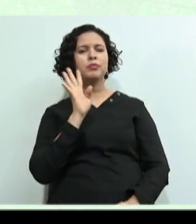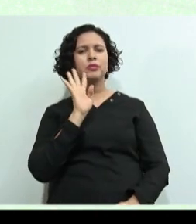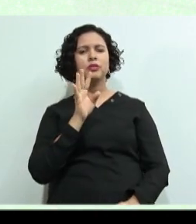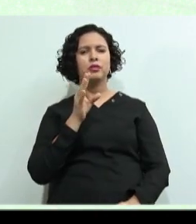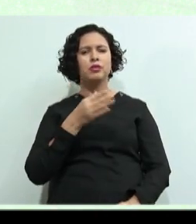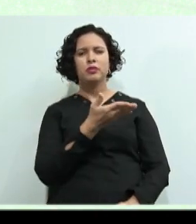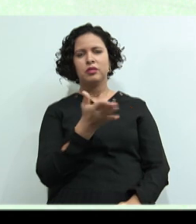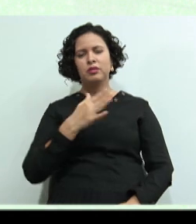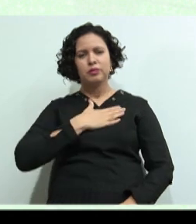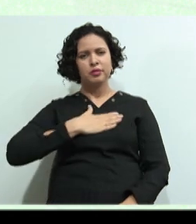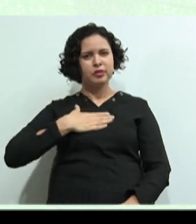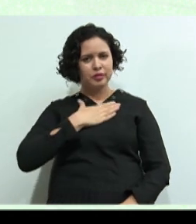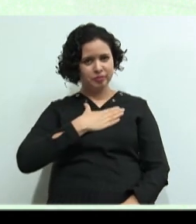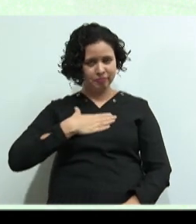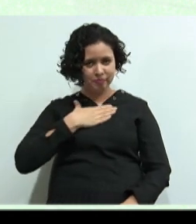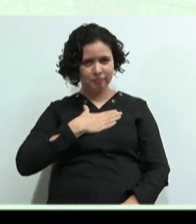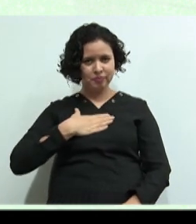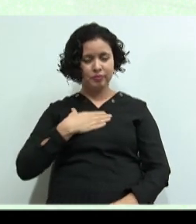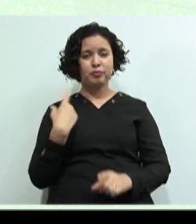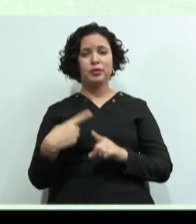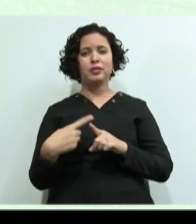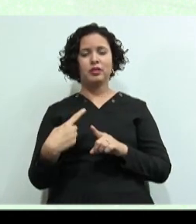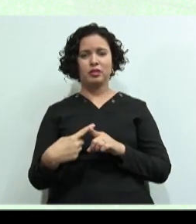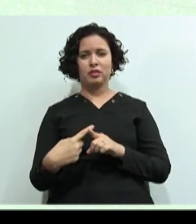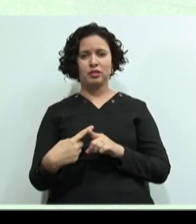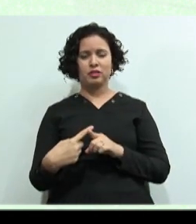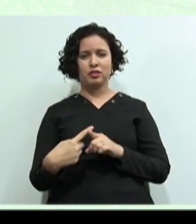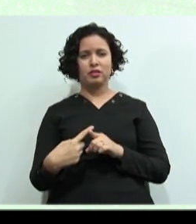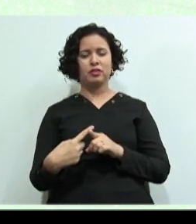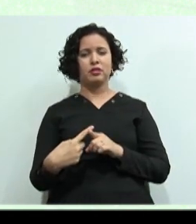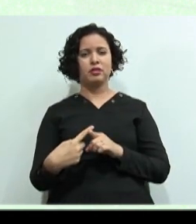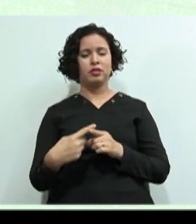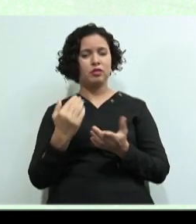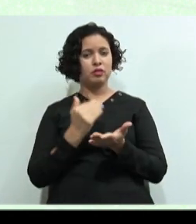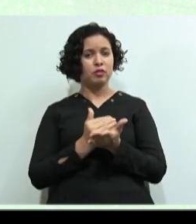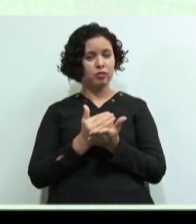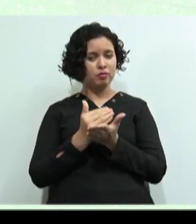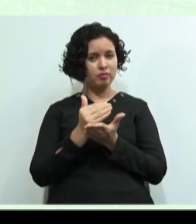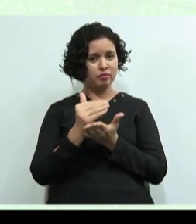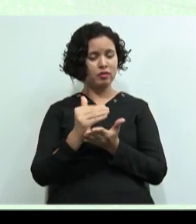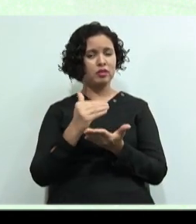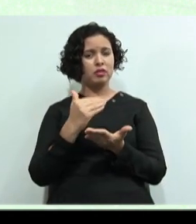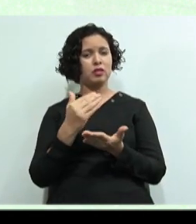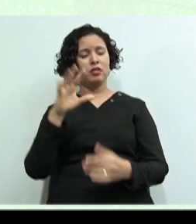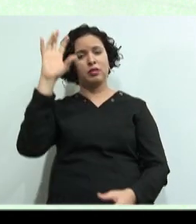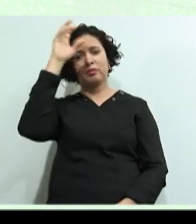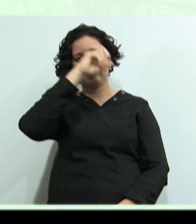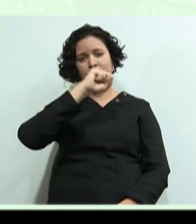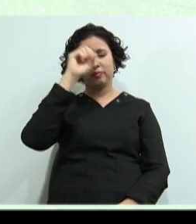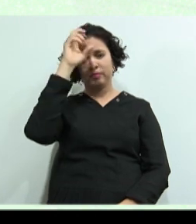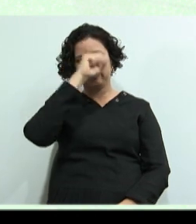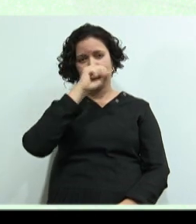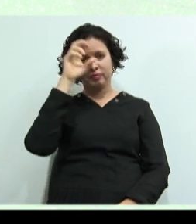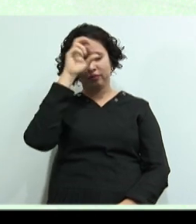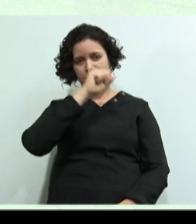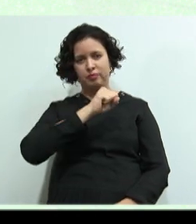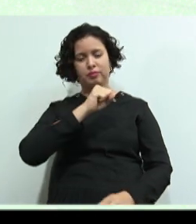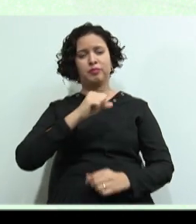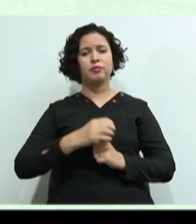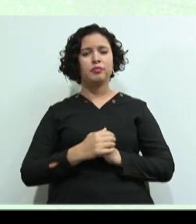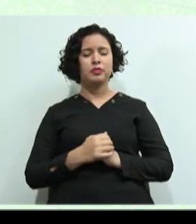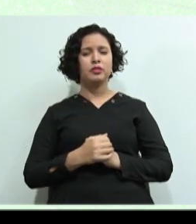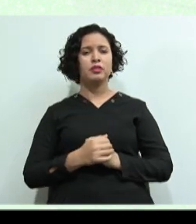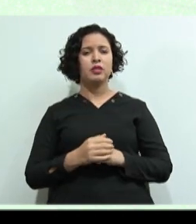vocês irão gostar Muito Porque Aí nós começaremos A aprender Na verdade Começaremos Não Nós vamos